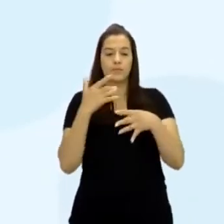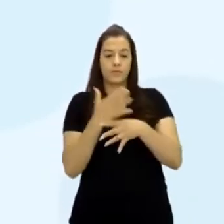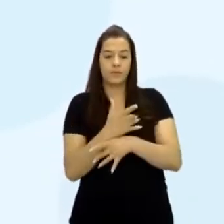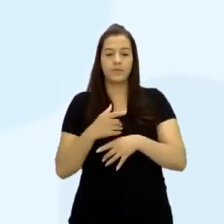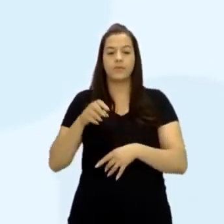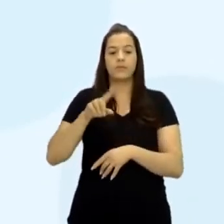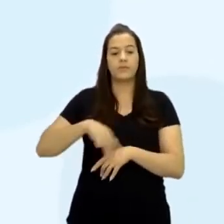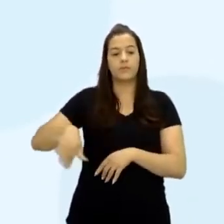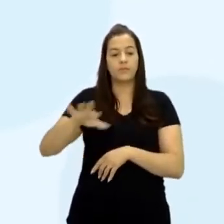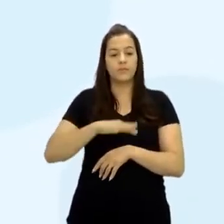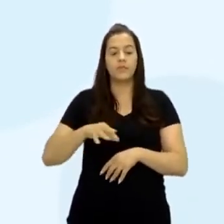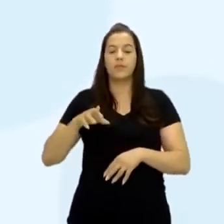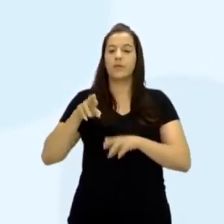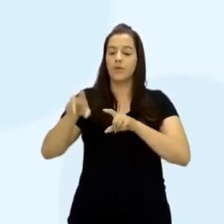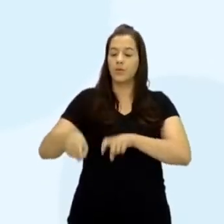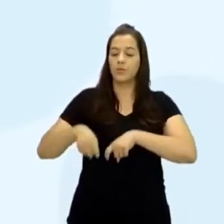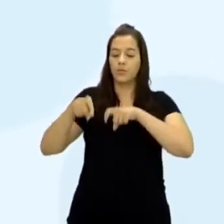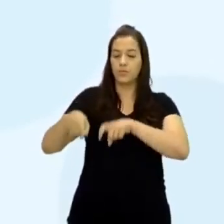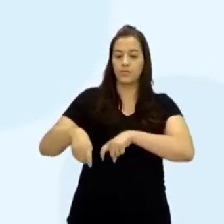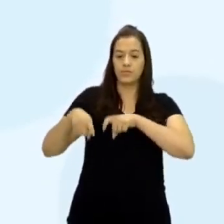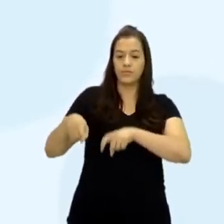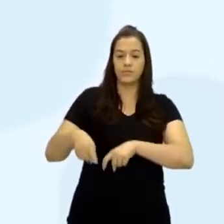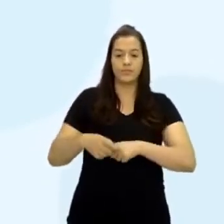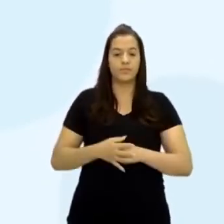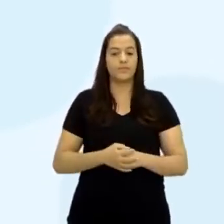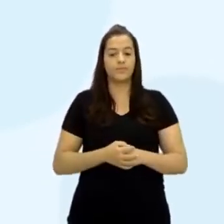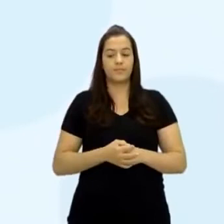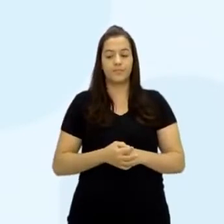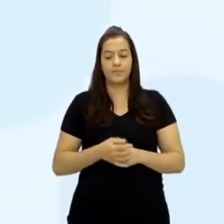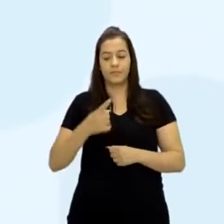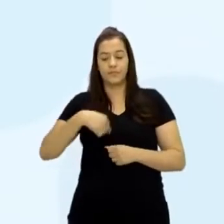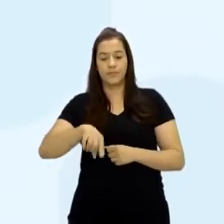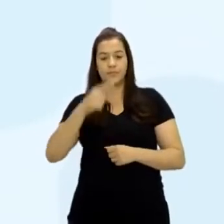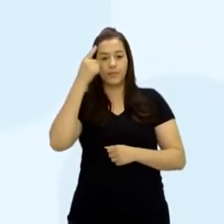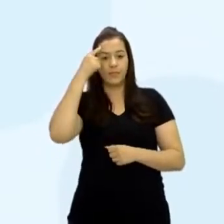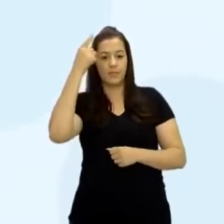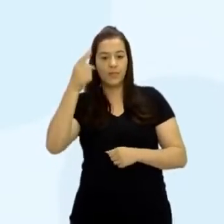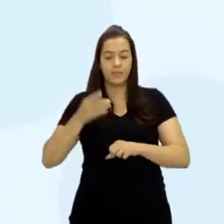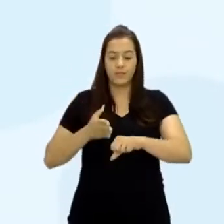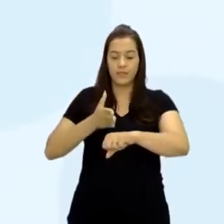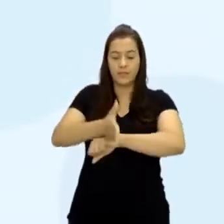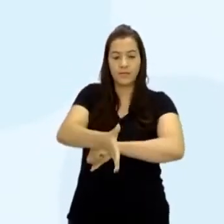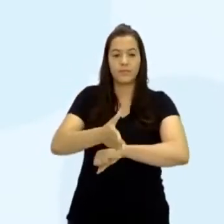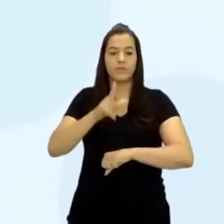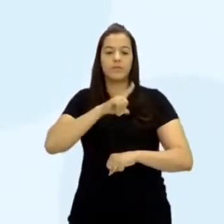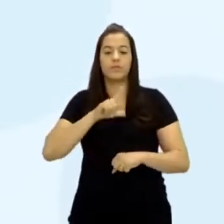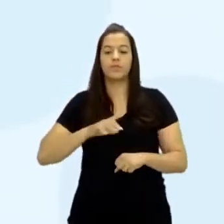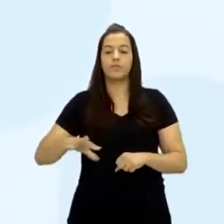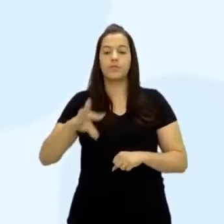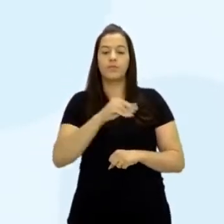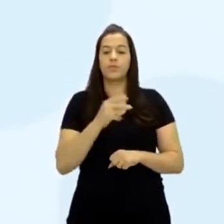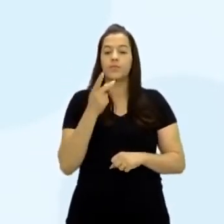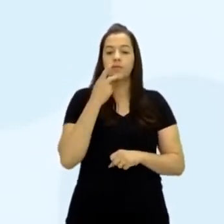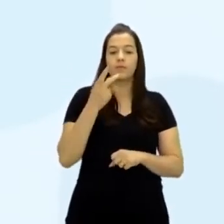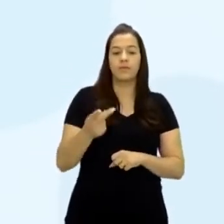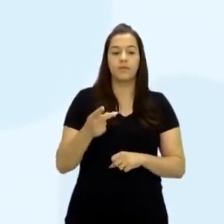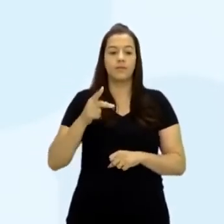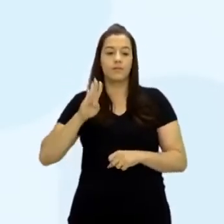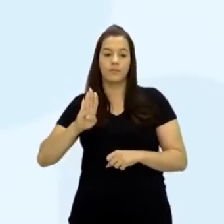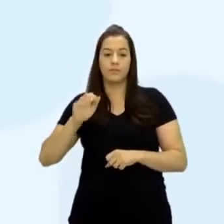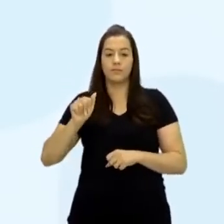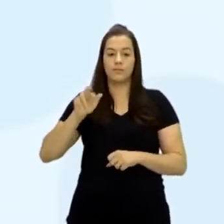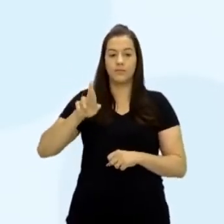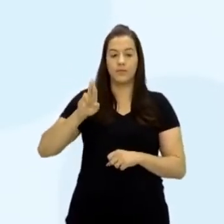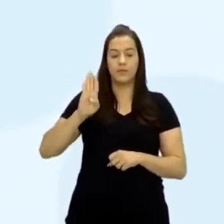e ruralização. Então, olha só, nós tivemos, lembra lá que tivemos invasões dos germânicos, que eles chamavam de bárbaros, né?